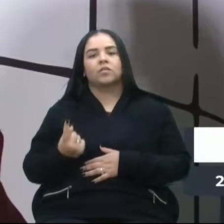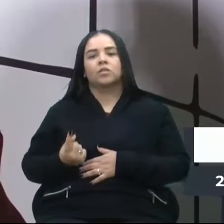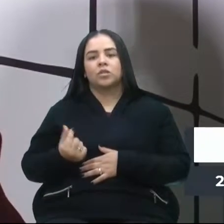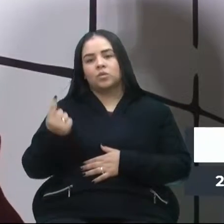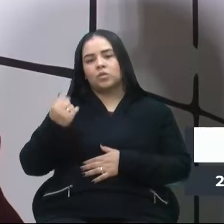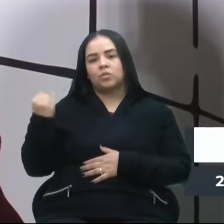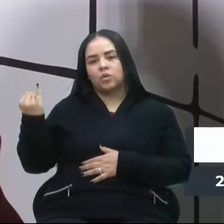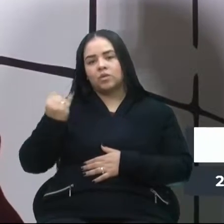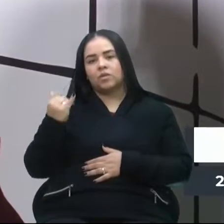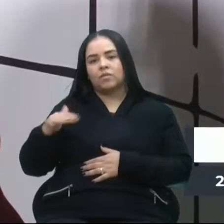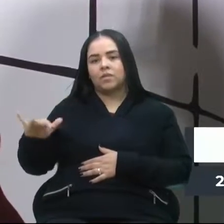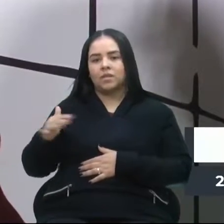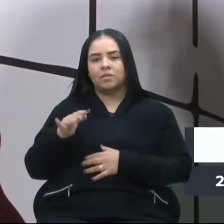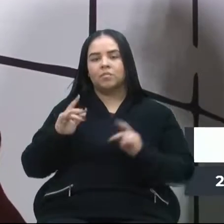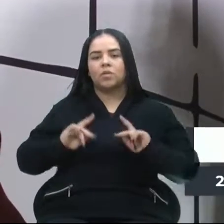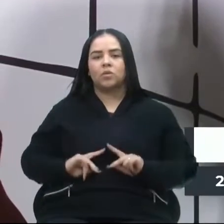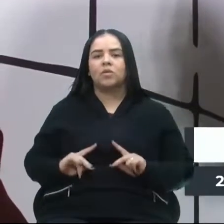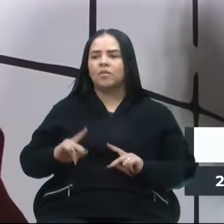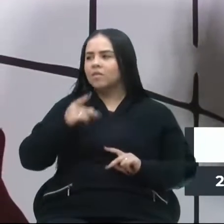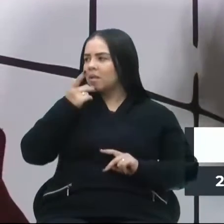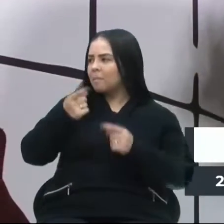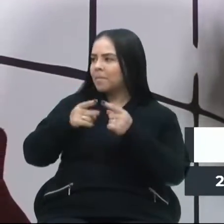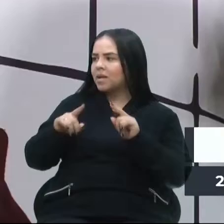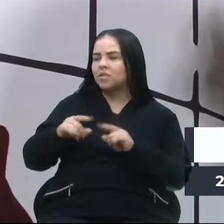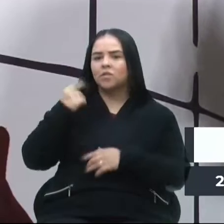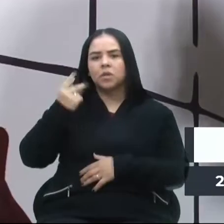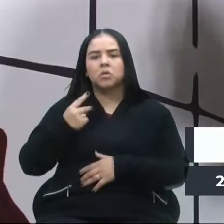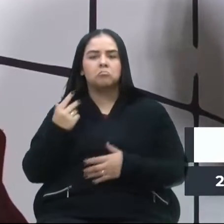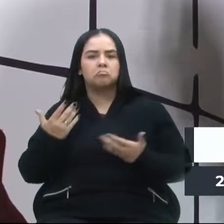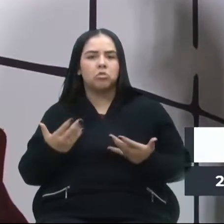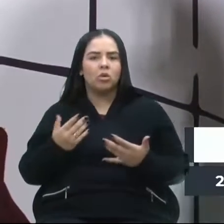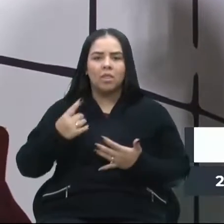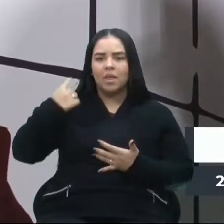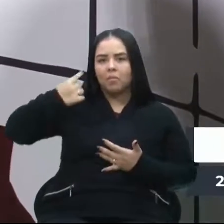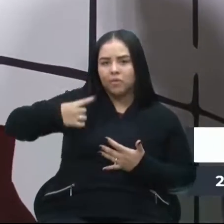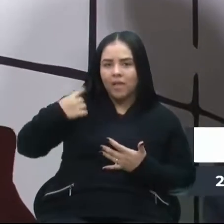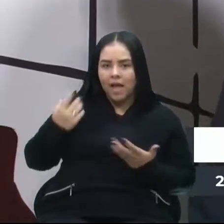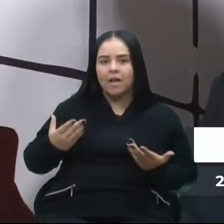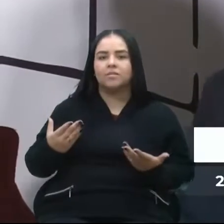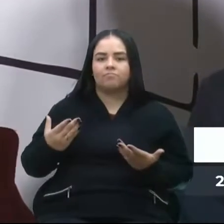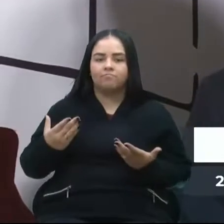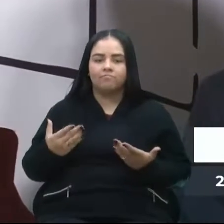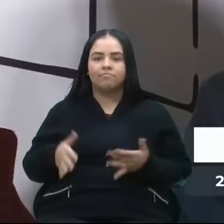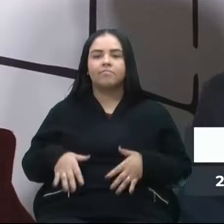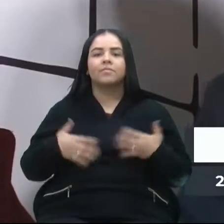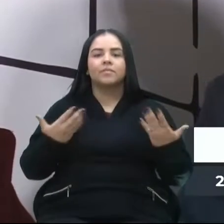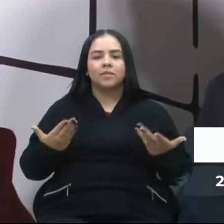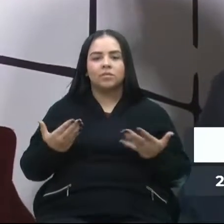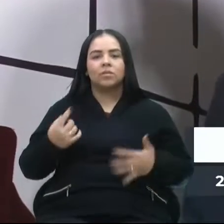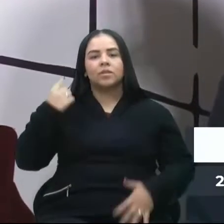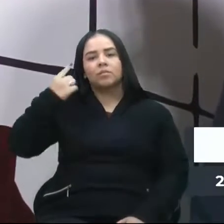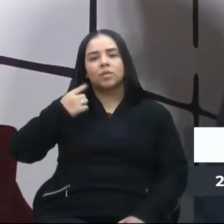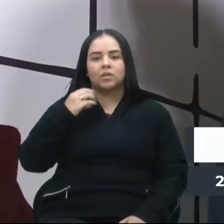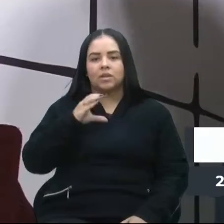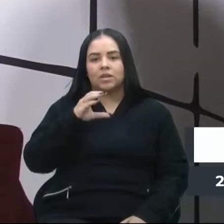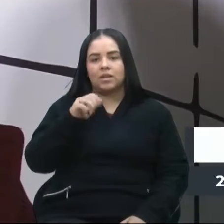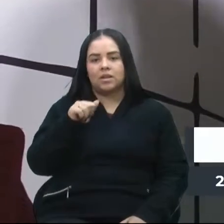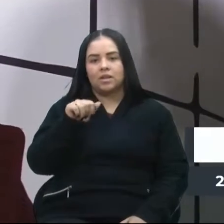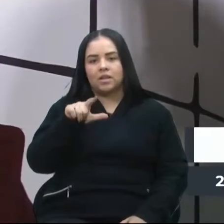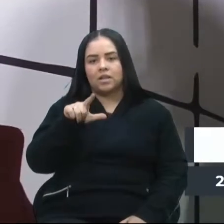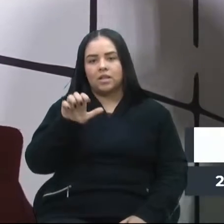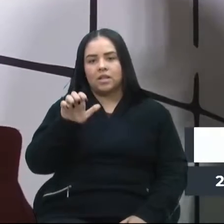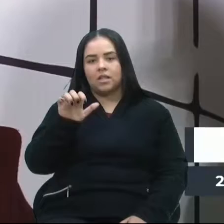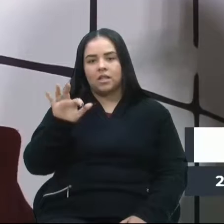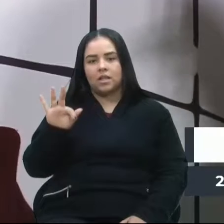vezes as pessoas cobram. Tá, mas o vereador, enfim, o deputado. Então o deputado Calef, né, juntamente do